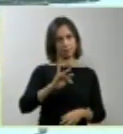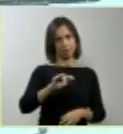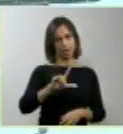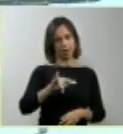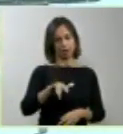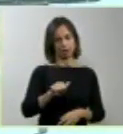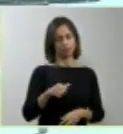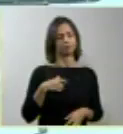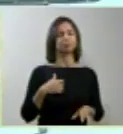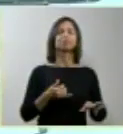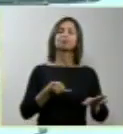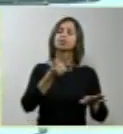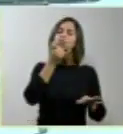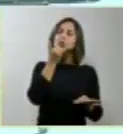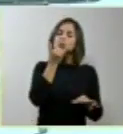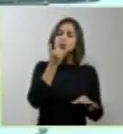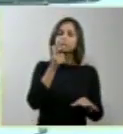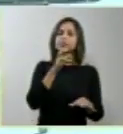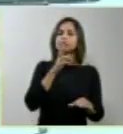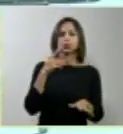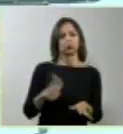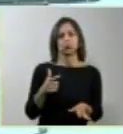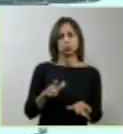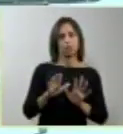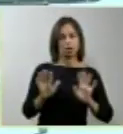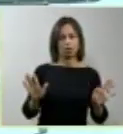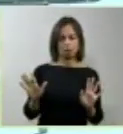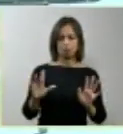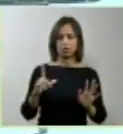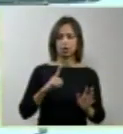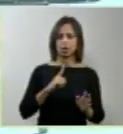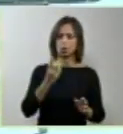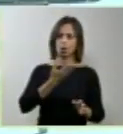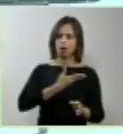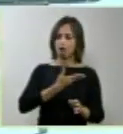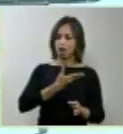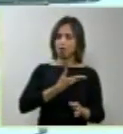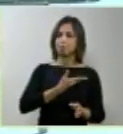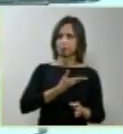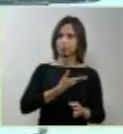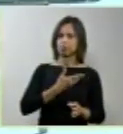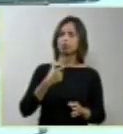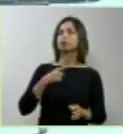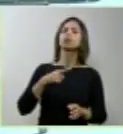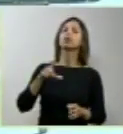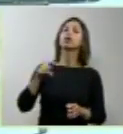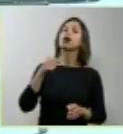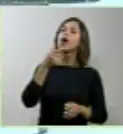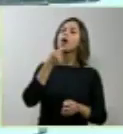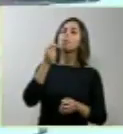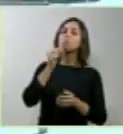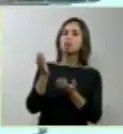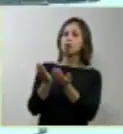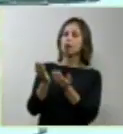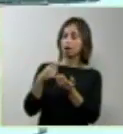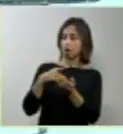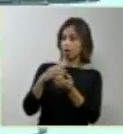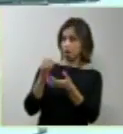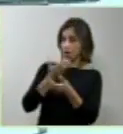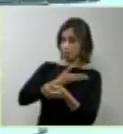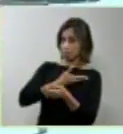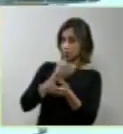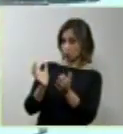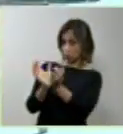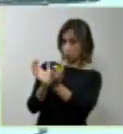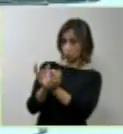A experiência mais próxima que eu tenho em matéria de anencefalia é um casal amigo que optou por ter um filho anencefalo. Então, eu